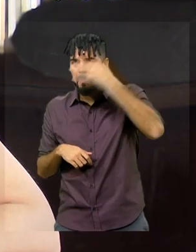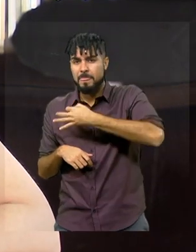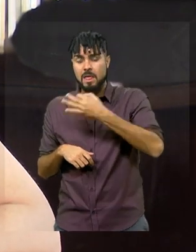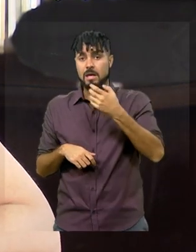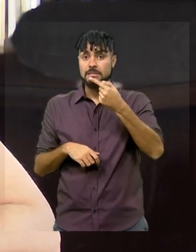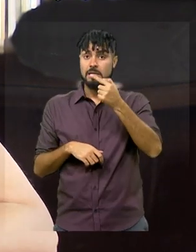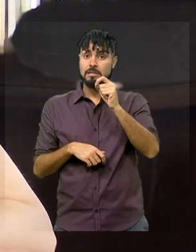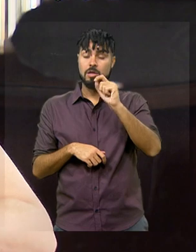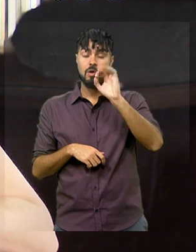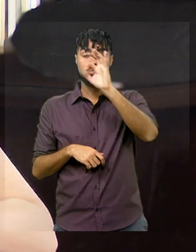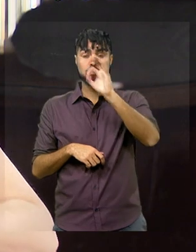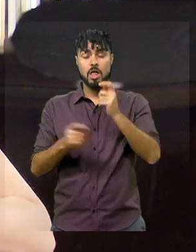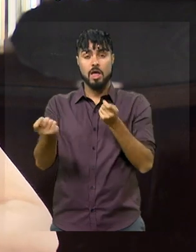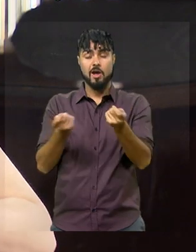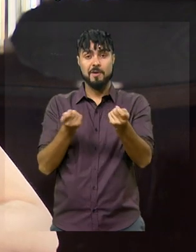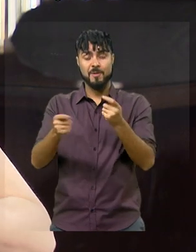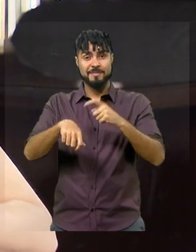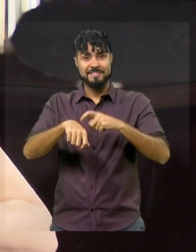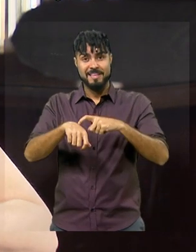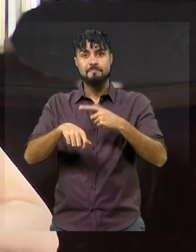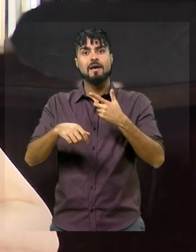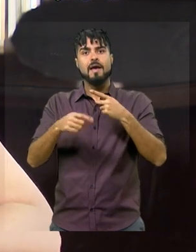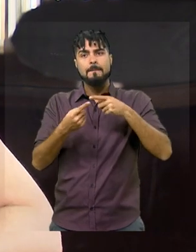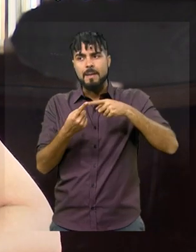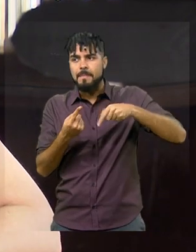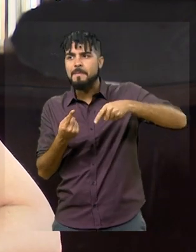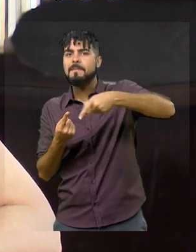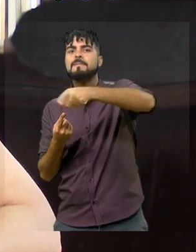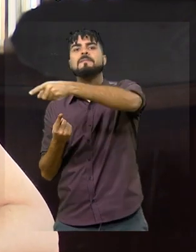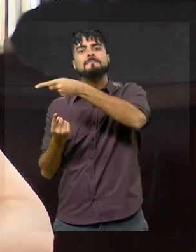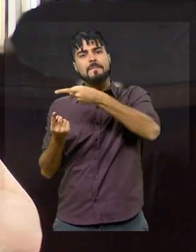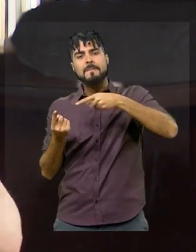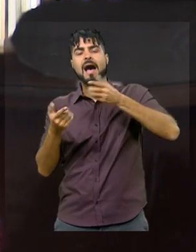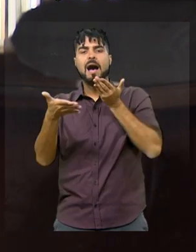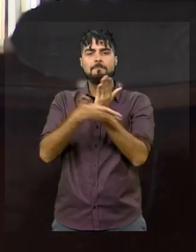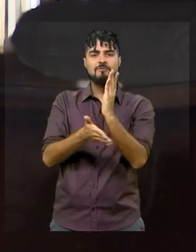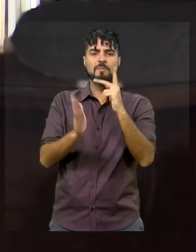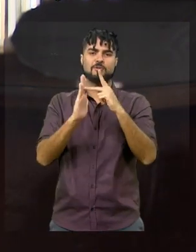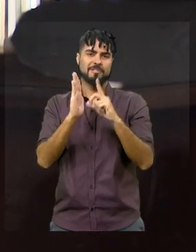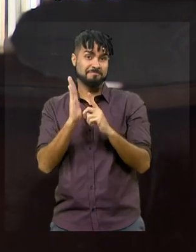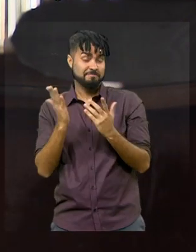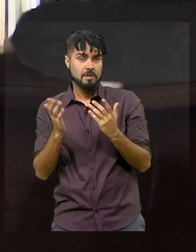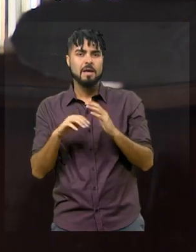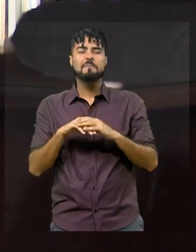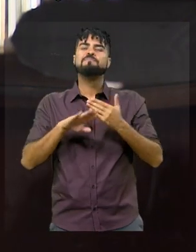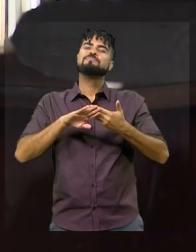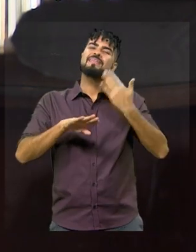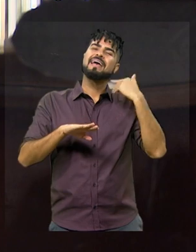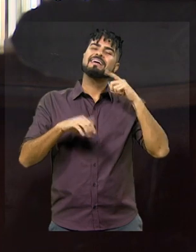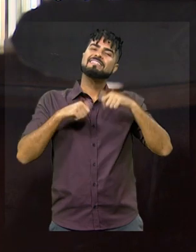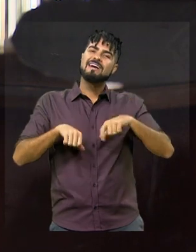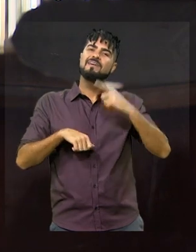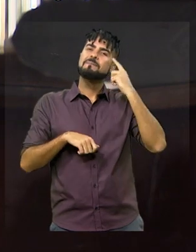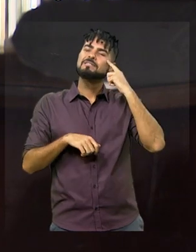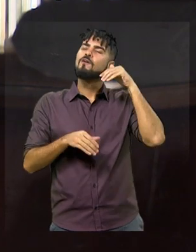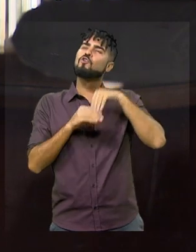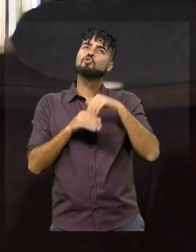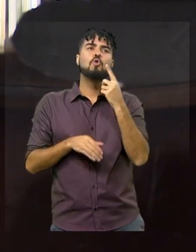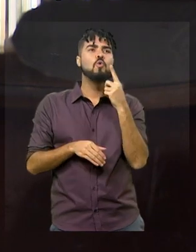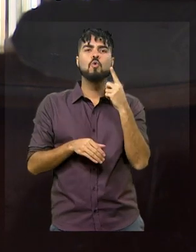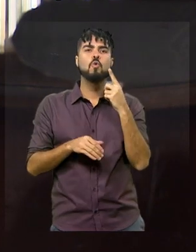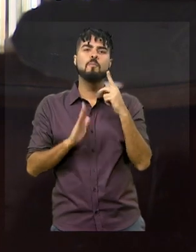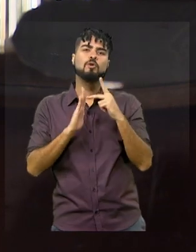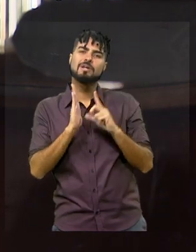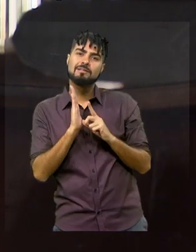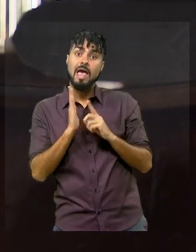o tempo da dinâmica e da aprovação de cada projeto. Então, enquanto muitas vezes no passado se votava um projeto, hoje se vota